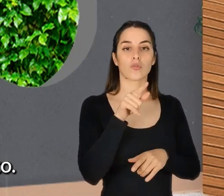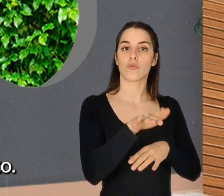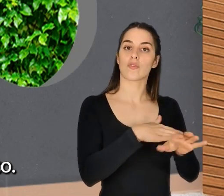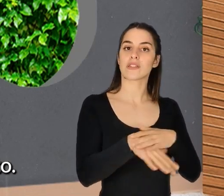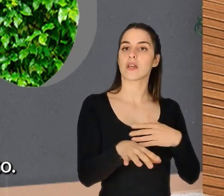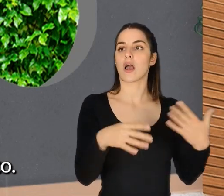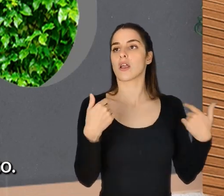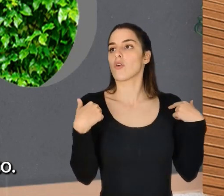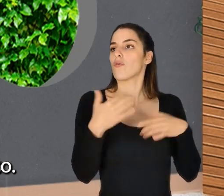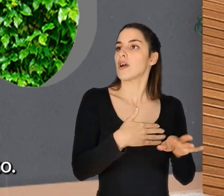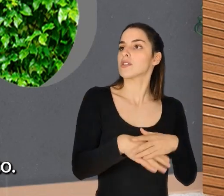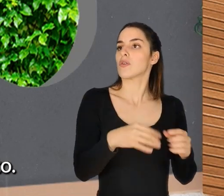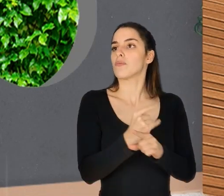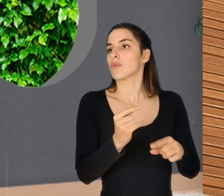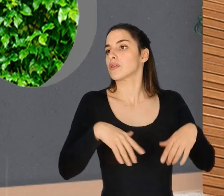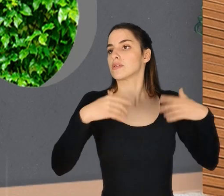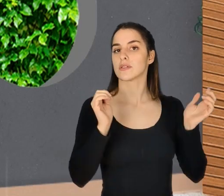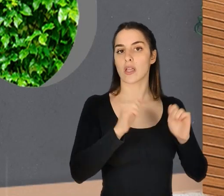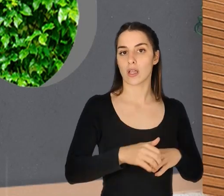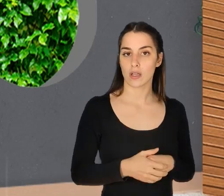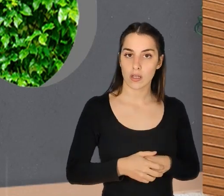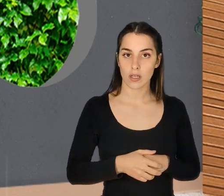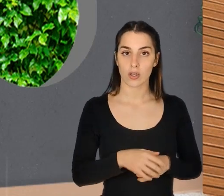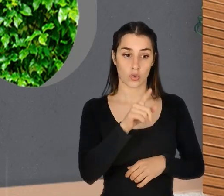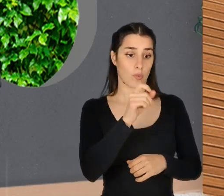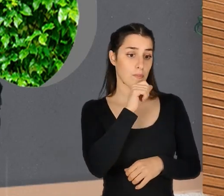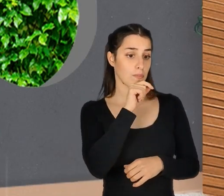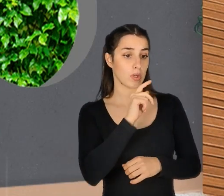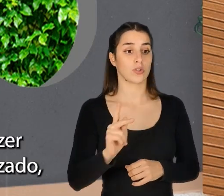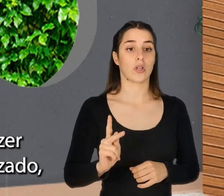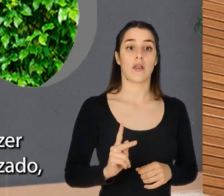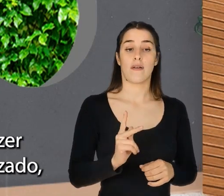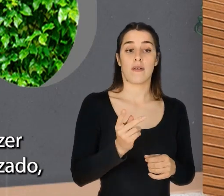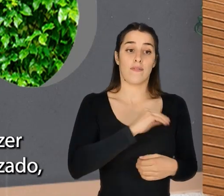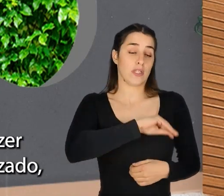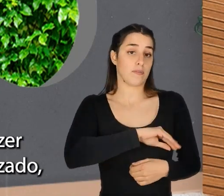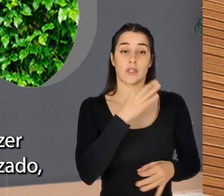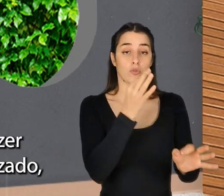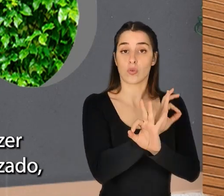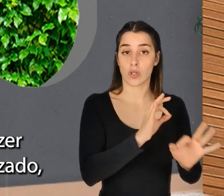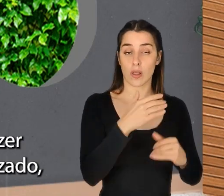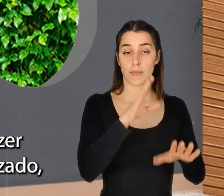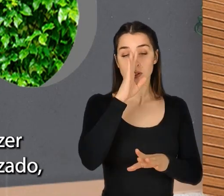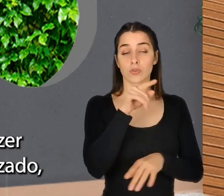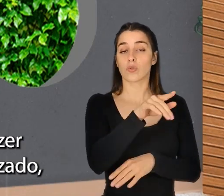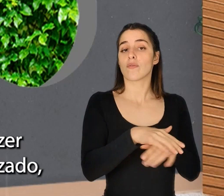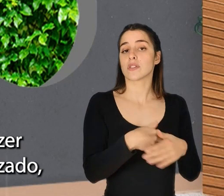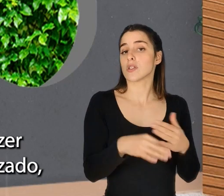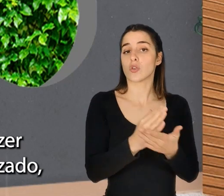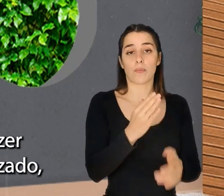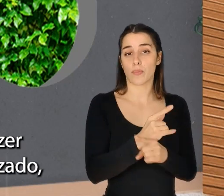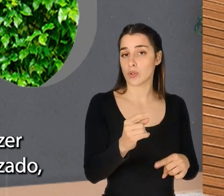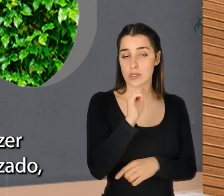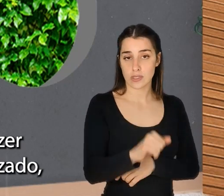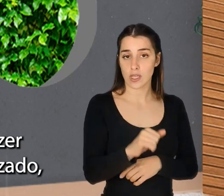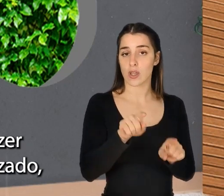apenas e algo que tem que ser feito. Estás a fazer, tu até podes ter um vencimento extraordinário, mas estás apenas a fazer só por fazer e não